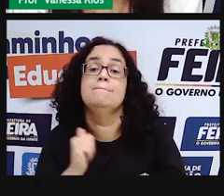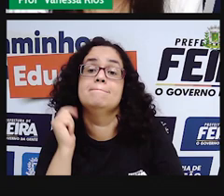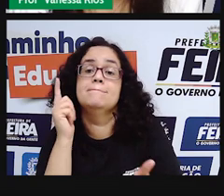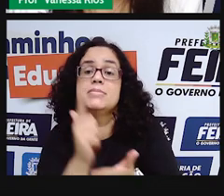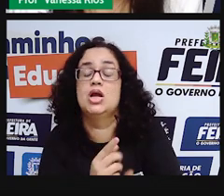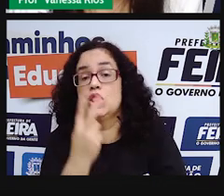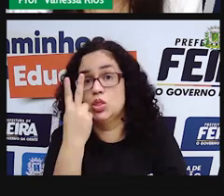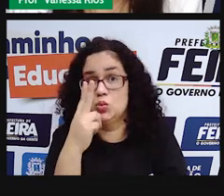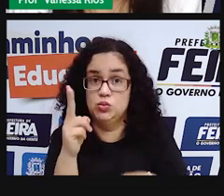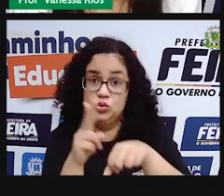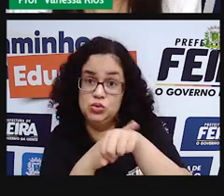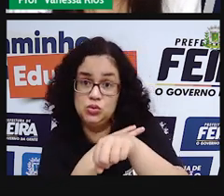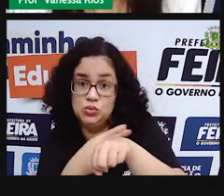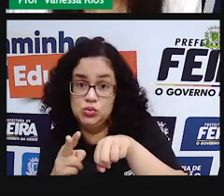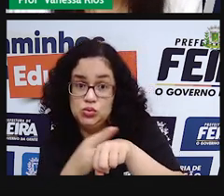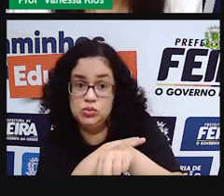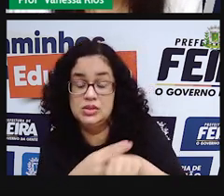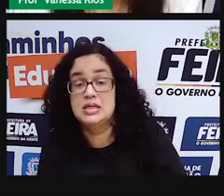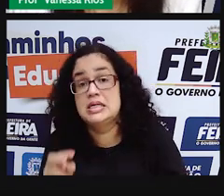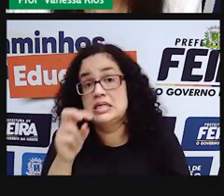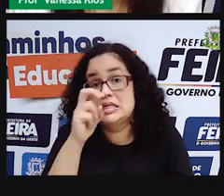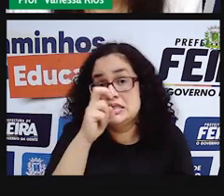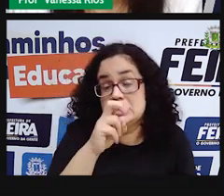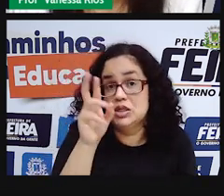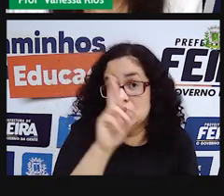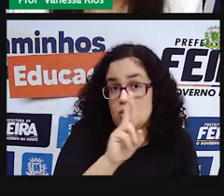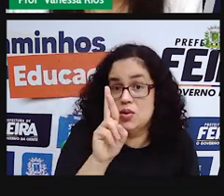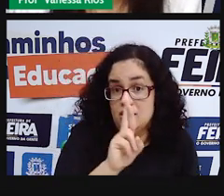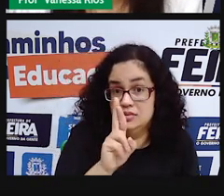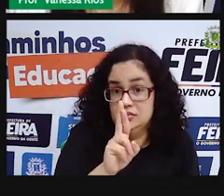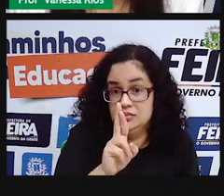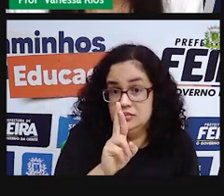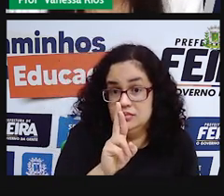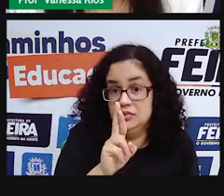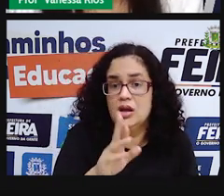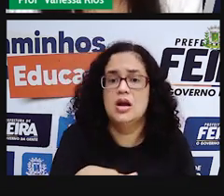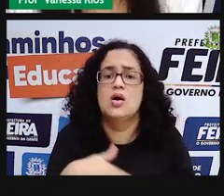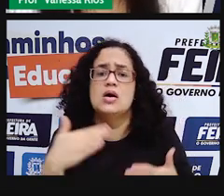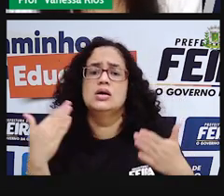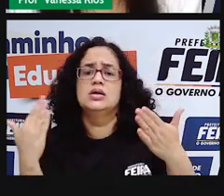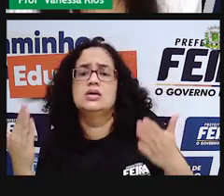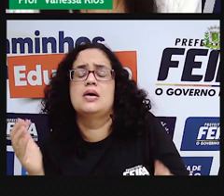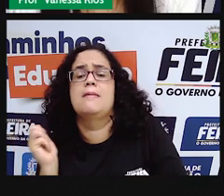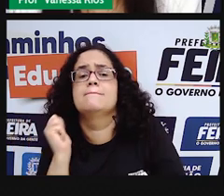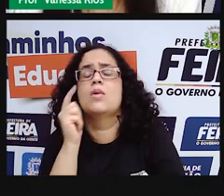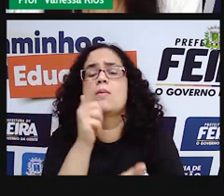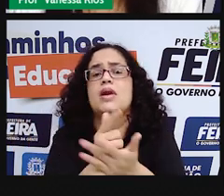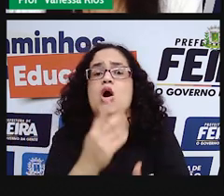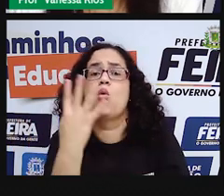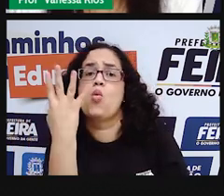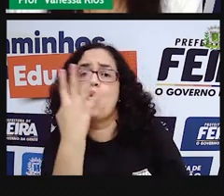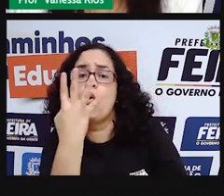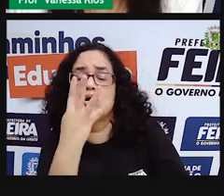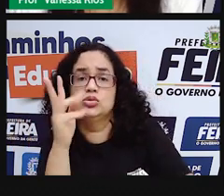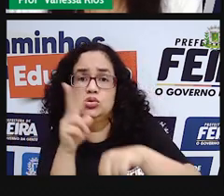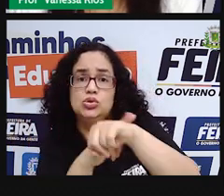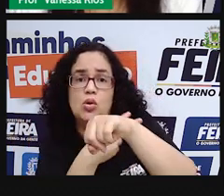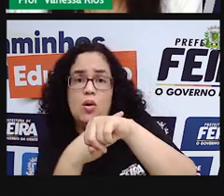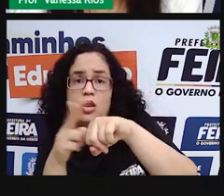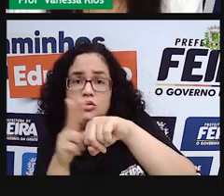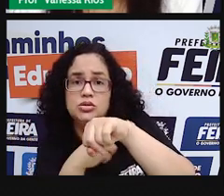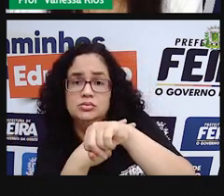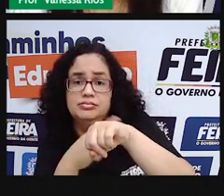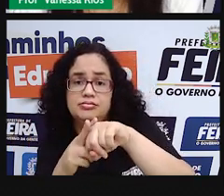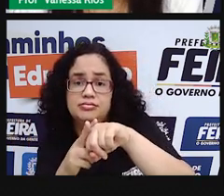chocolates, eu gasto cinco reais. Quanto eu gastaria para comprar quatro chocolates?